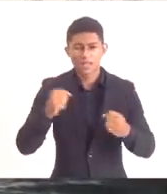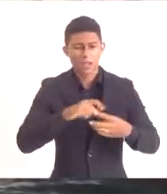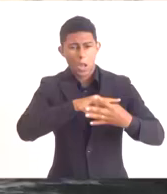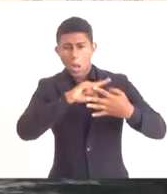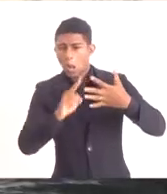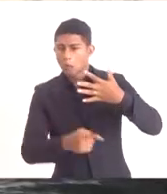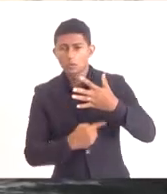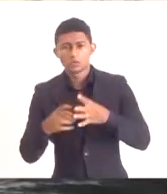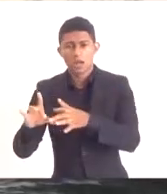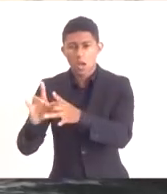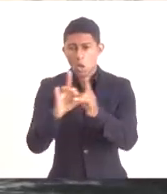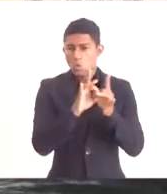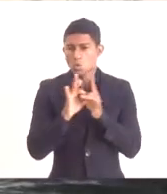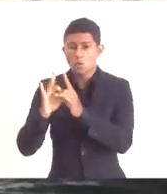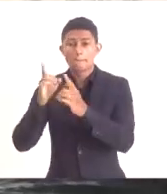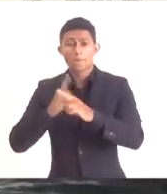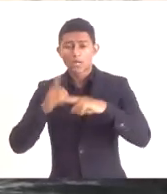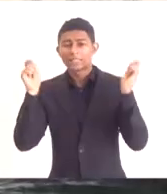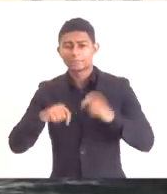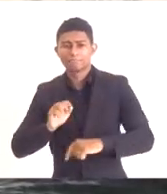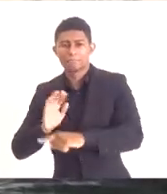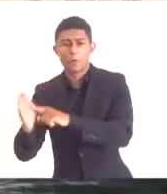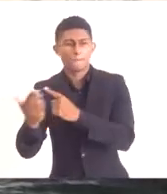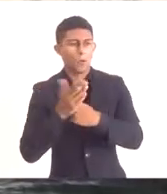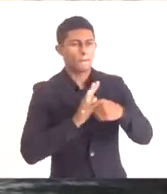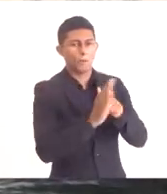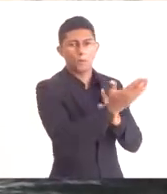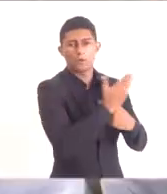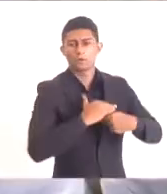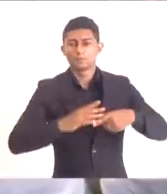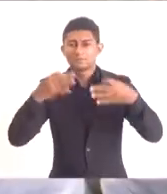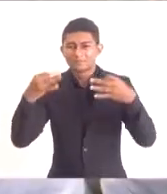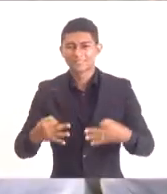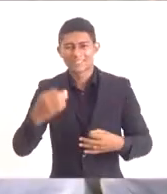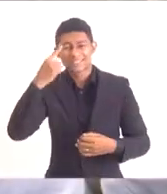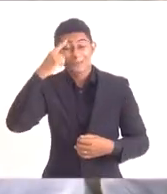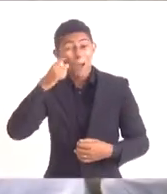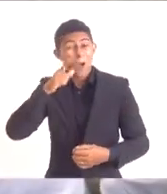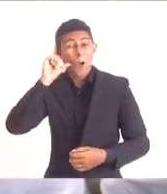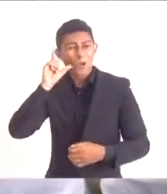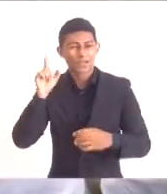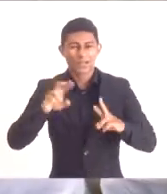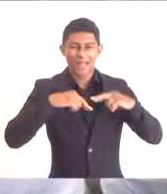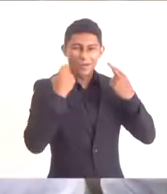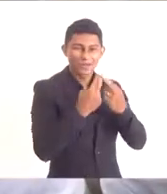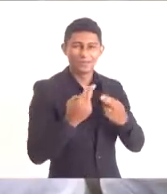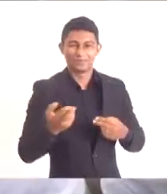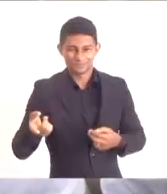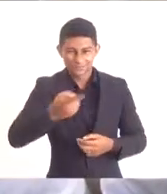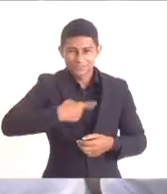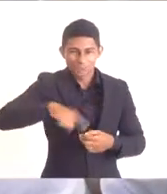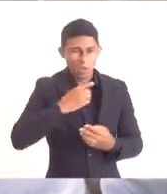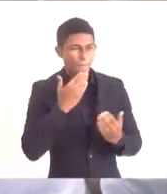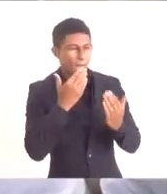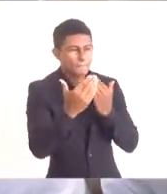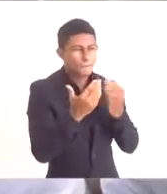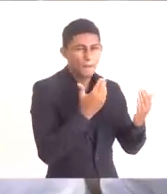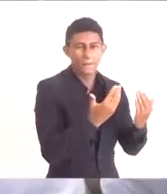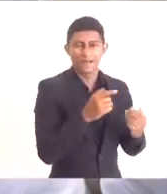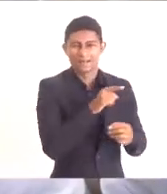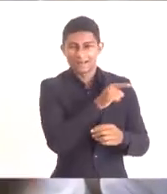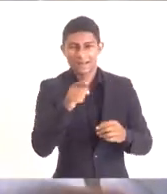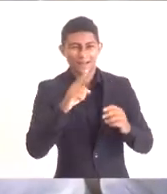porque um é capaz de viabilizar o outro. Então, deputado, como a gente conversou ontem na reunião, lá com os